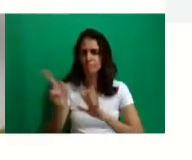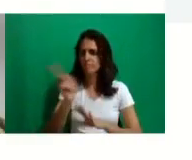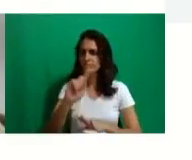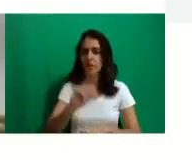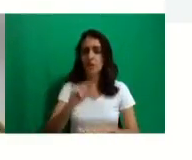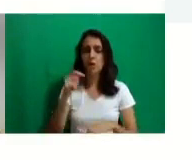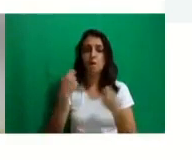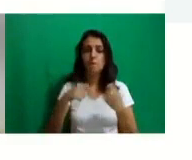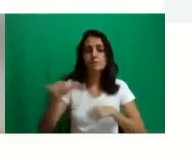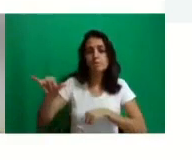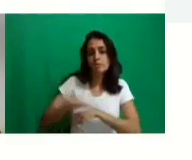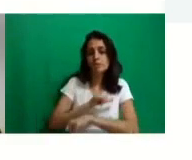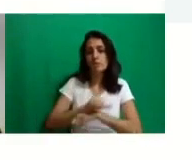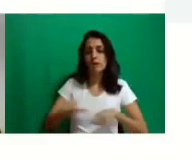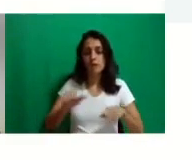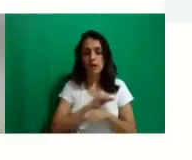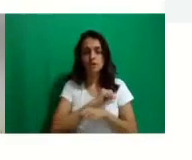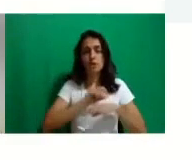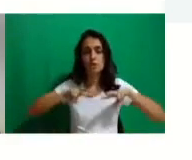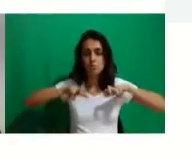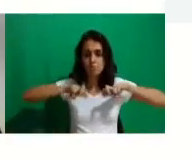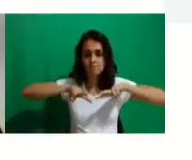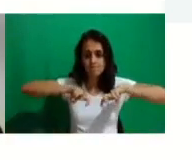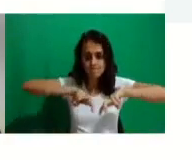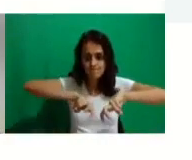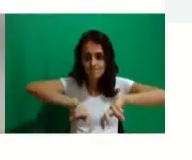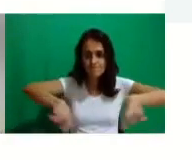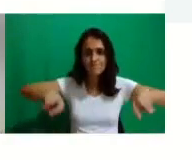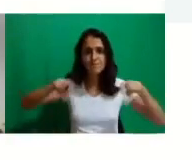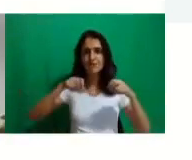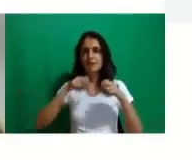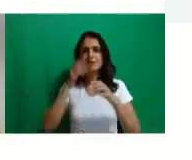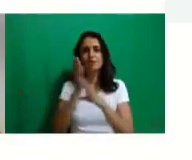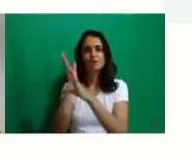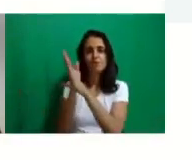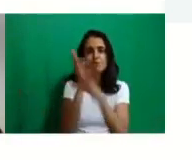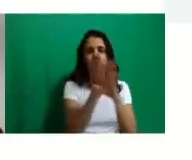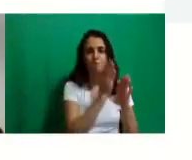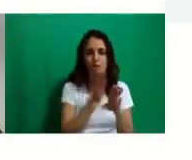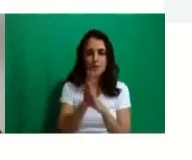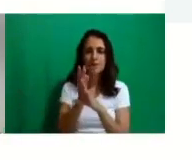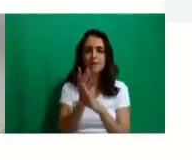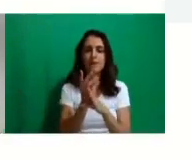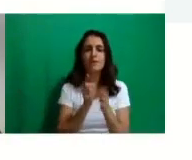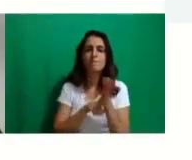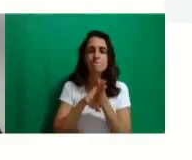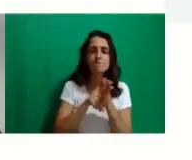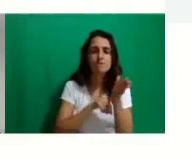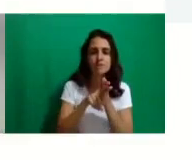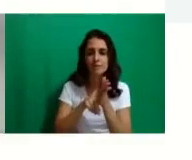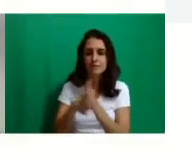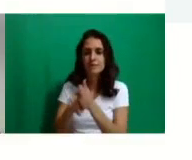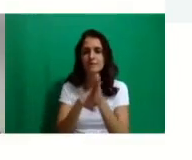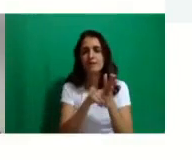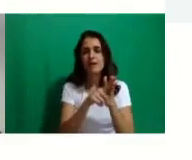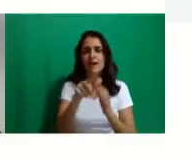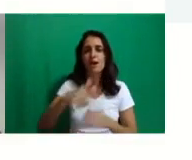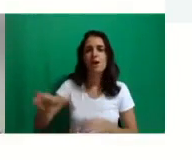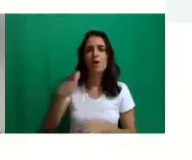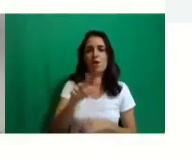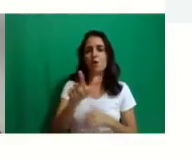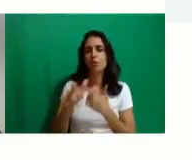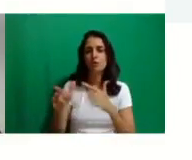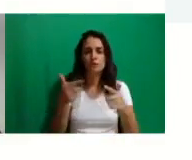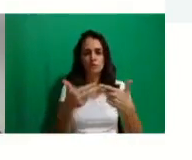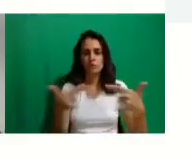dispostos a descobrir, a explorar, a pesquisar, né? Porque é com isso que